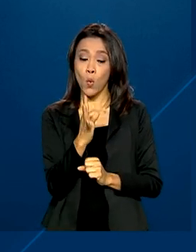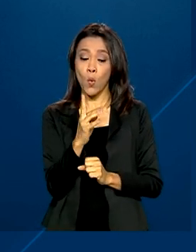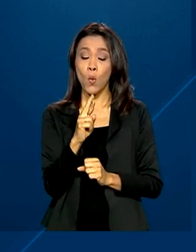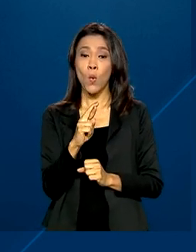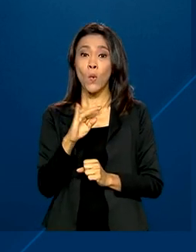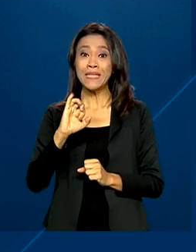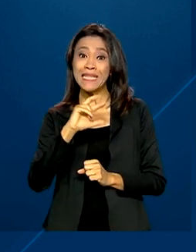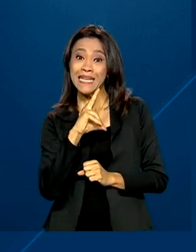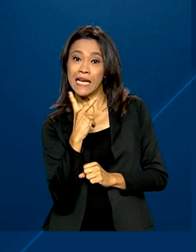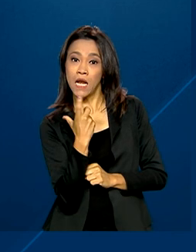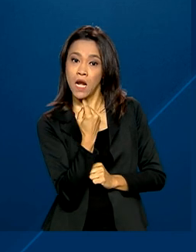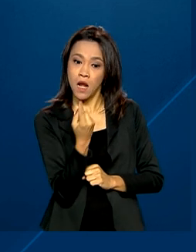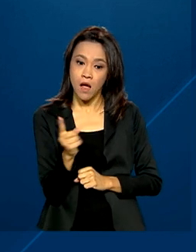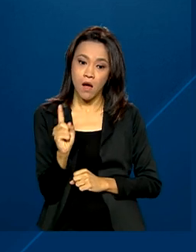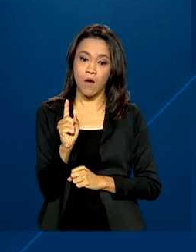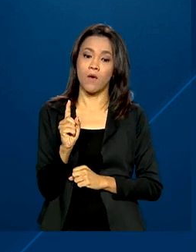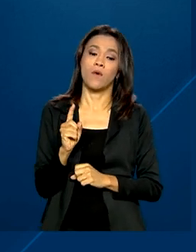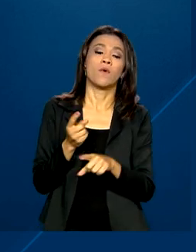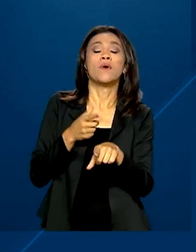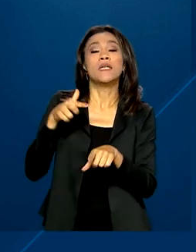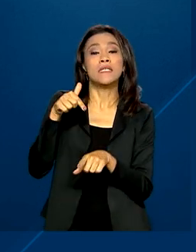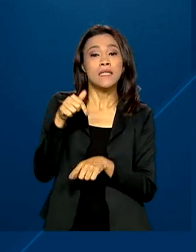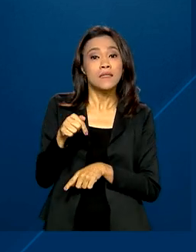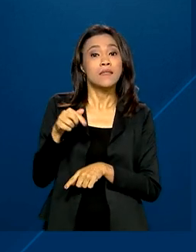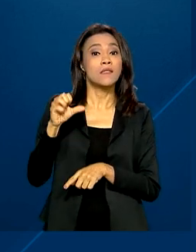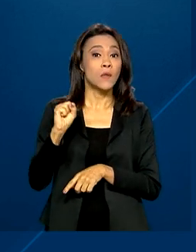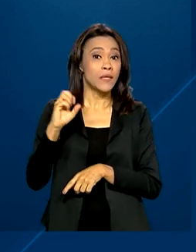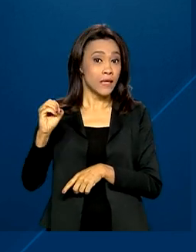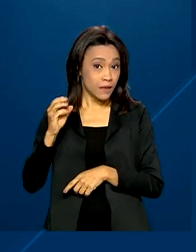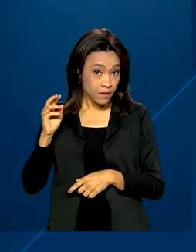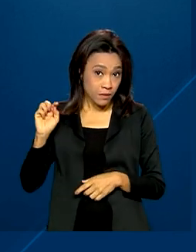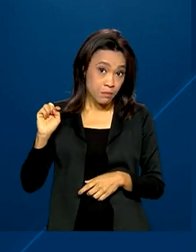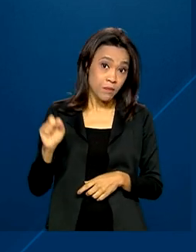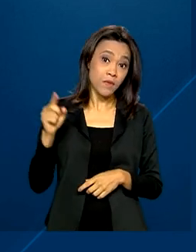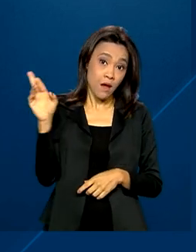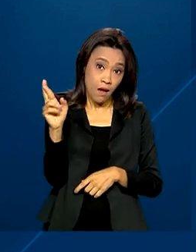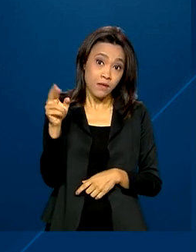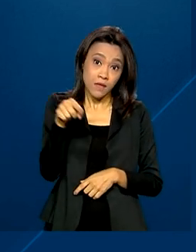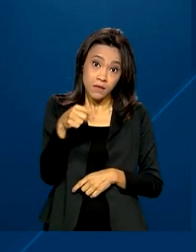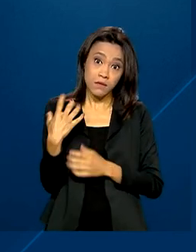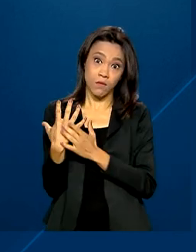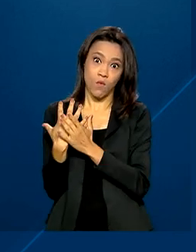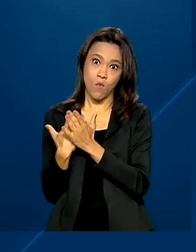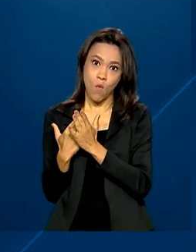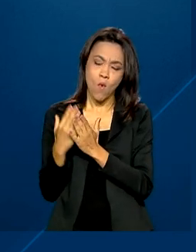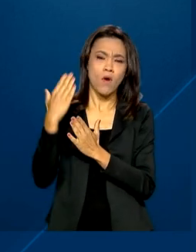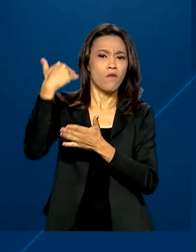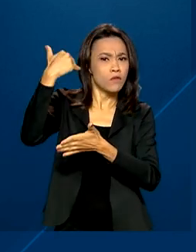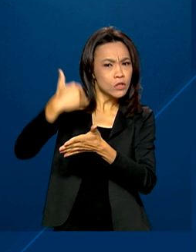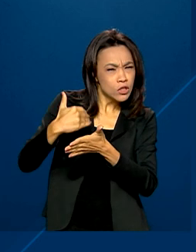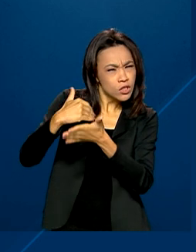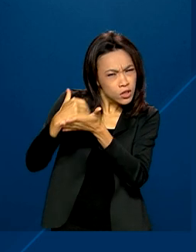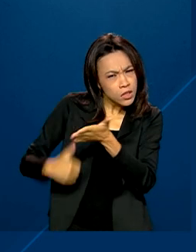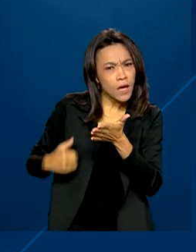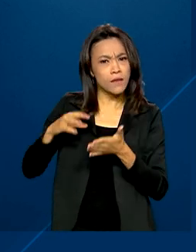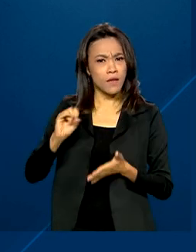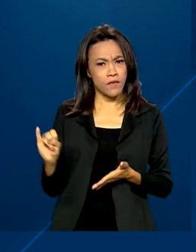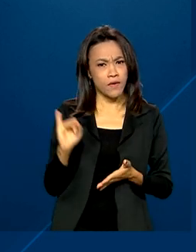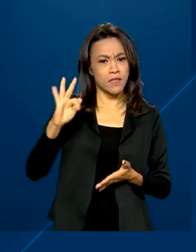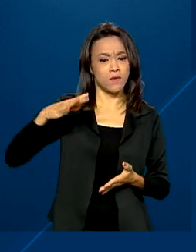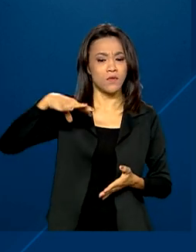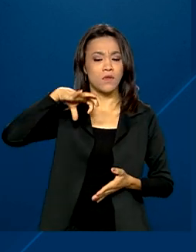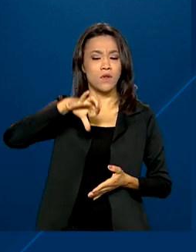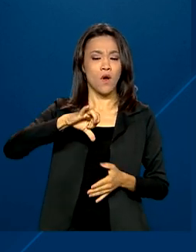,780,000,000 de reais. Um crescimento real, ou seja, descontada a inflação, de 9